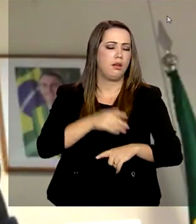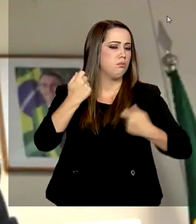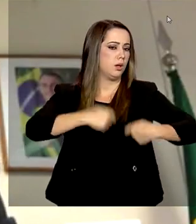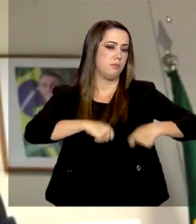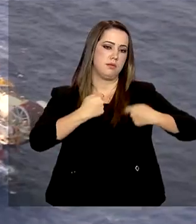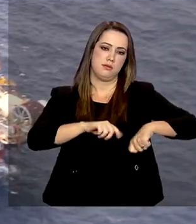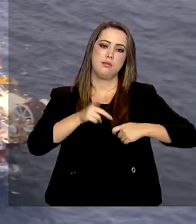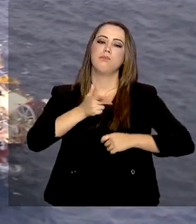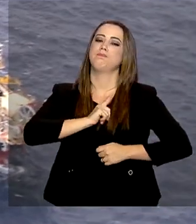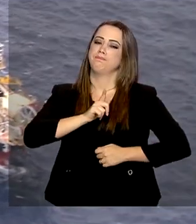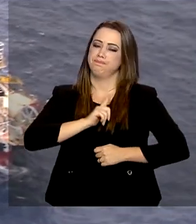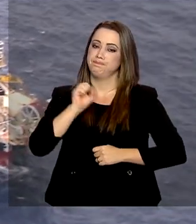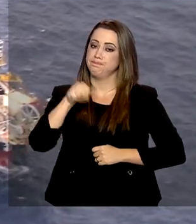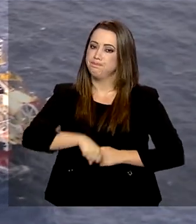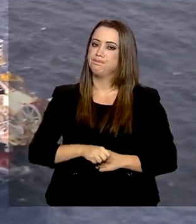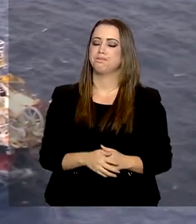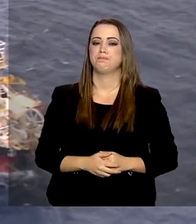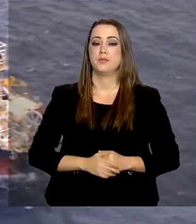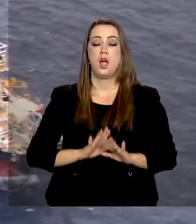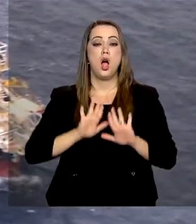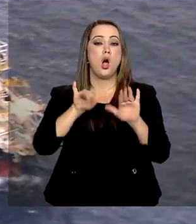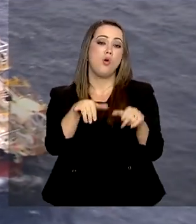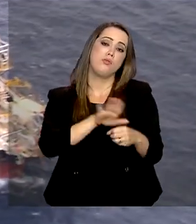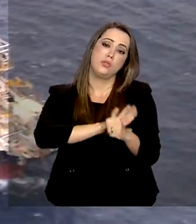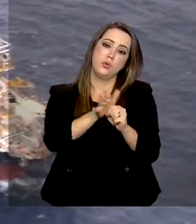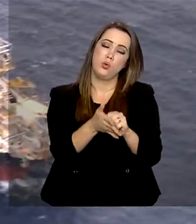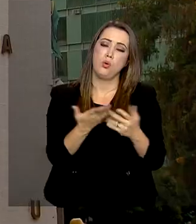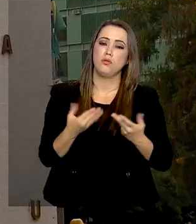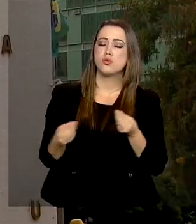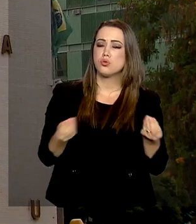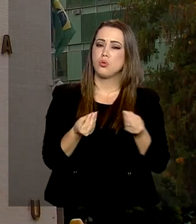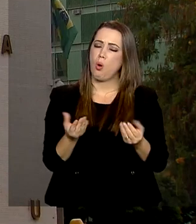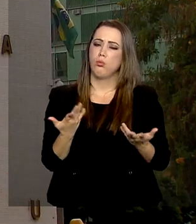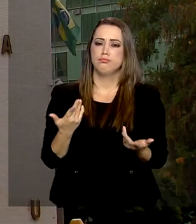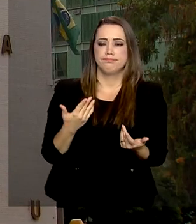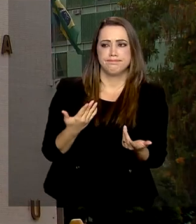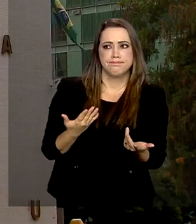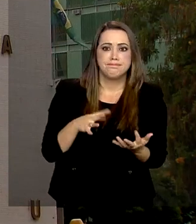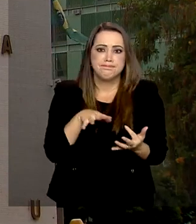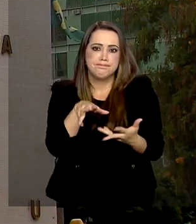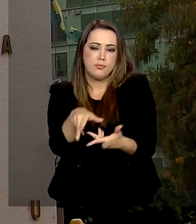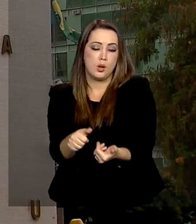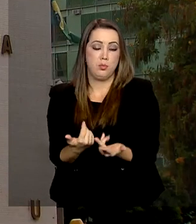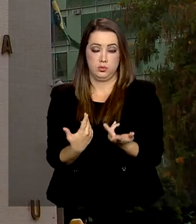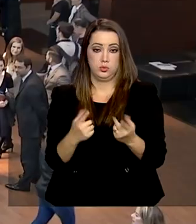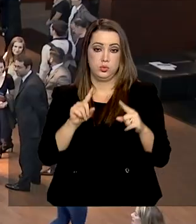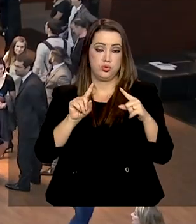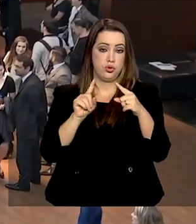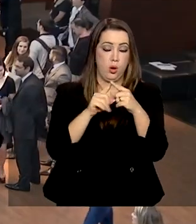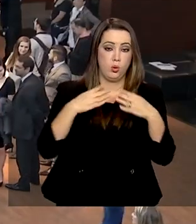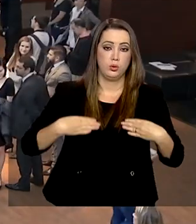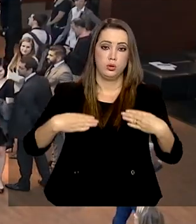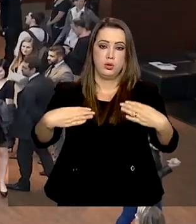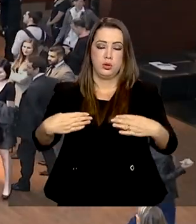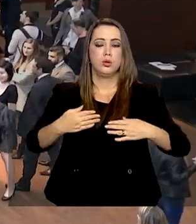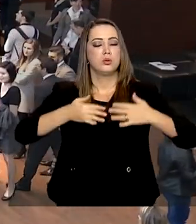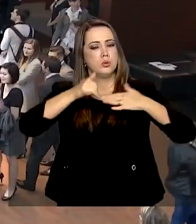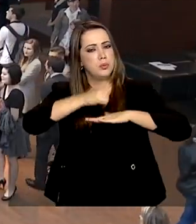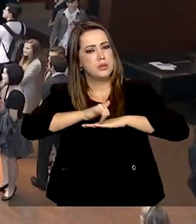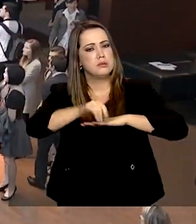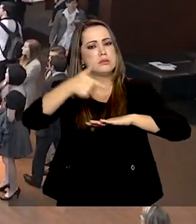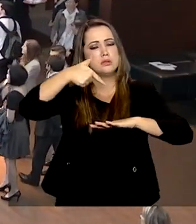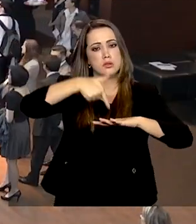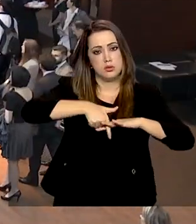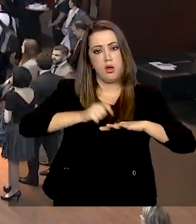necessário. E quando passar a pandemia, como fica o mercado? Segundo o Ministério de Minas e Energia, o leilão de blocos de